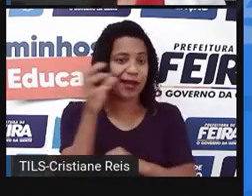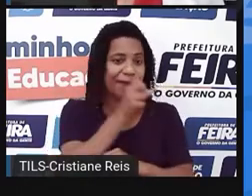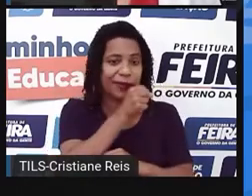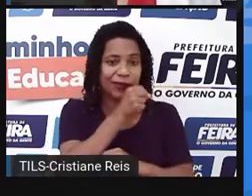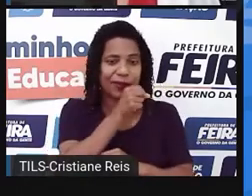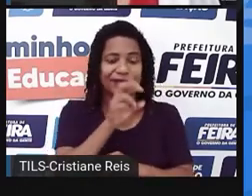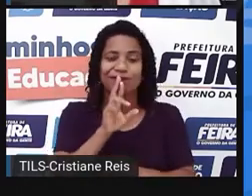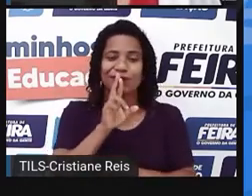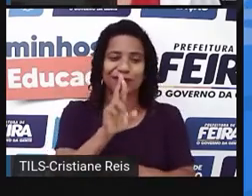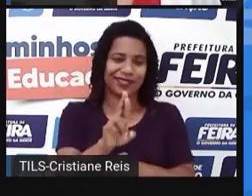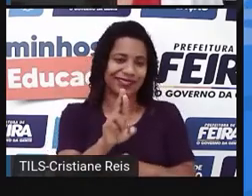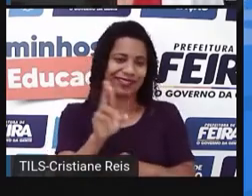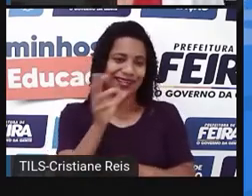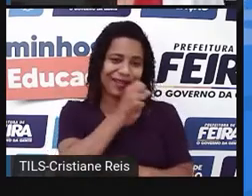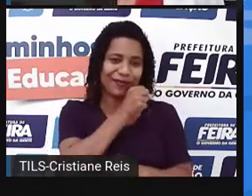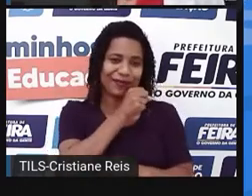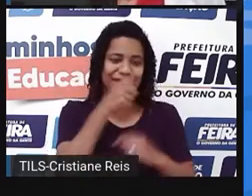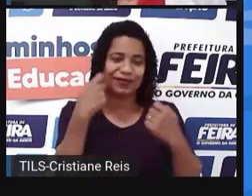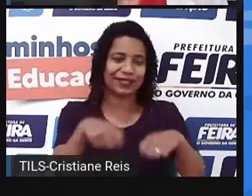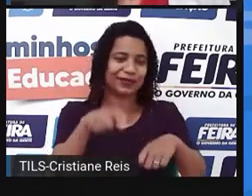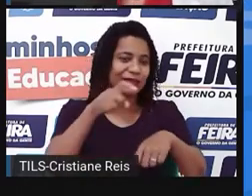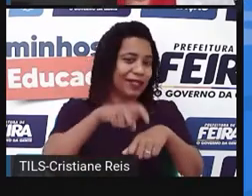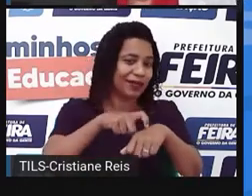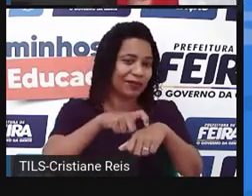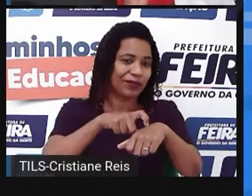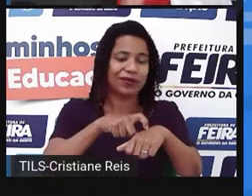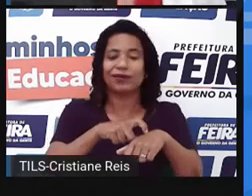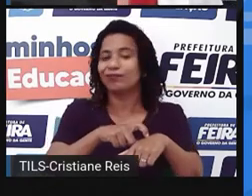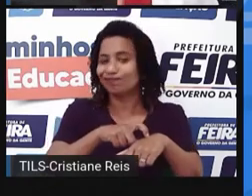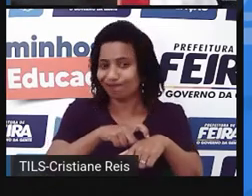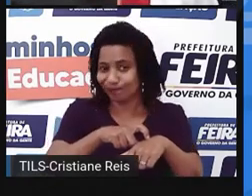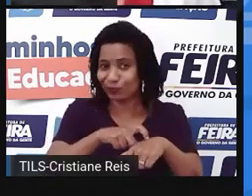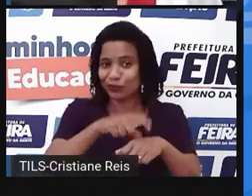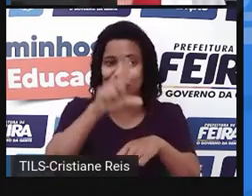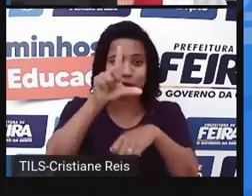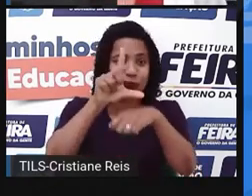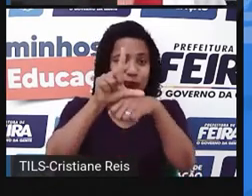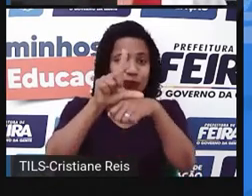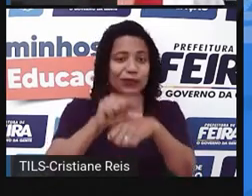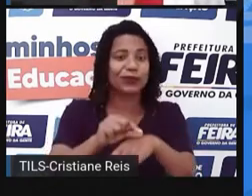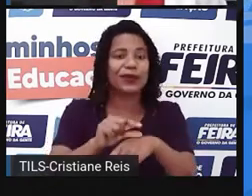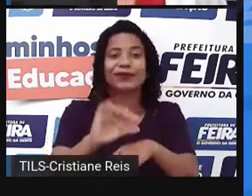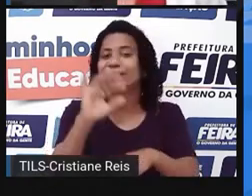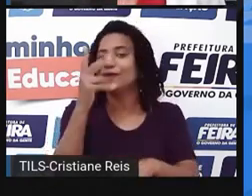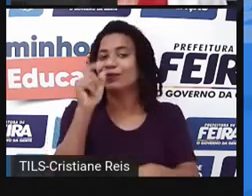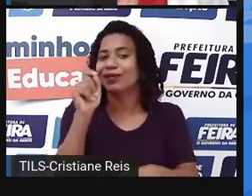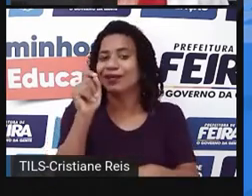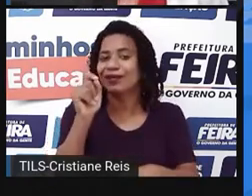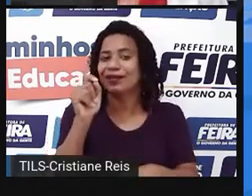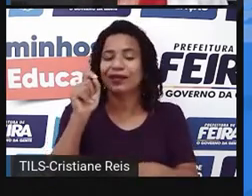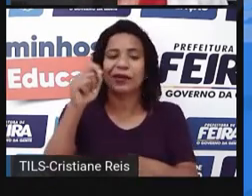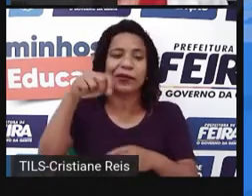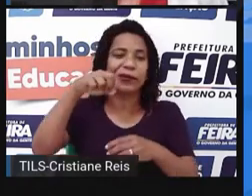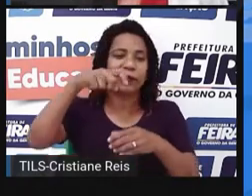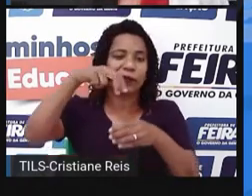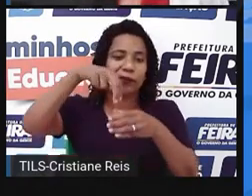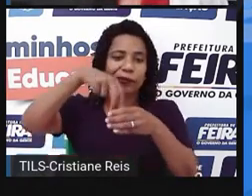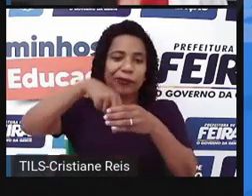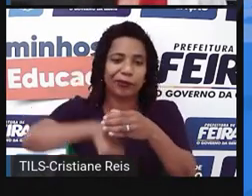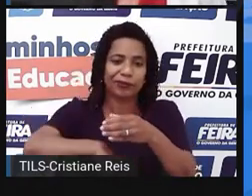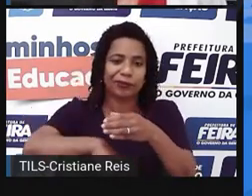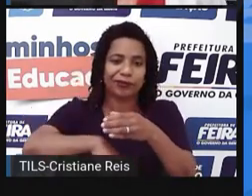se nós não conseguirmos responder no tempo adequado, então, o que é que vai acontecer? O bonequinho vai se afogar.